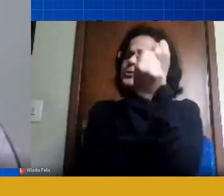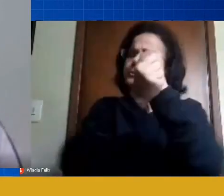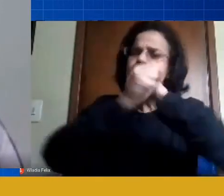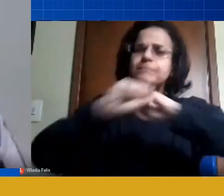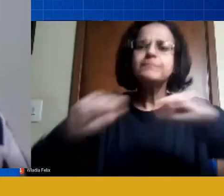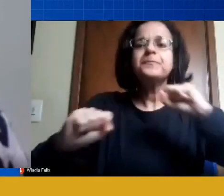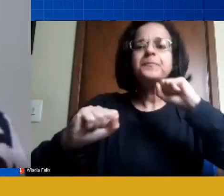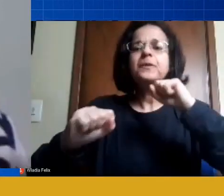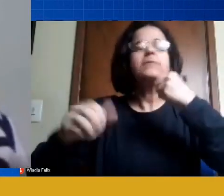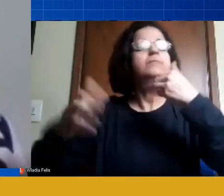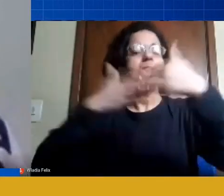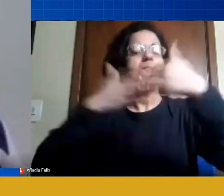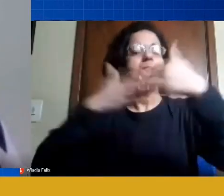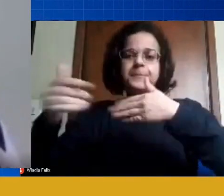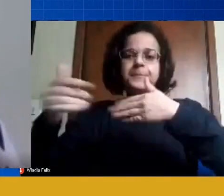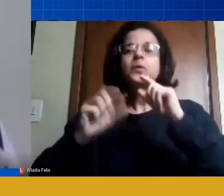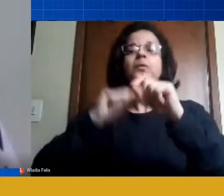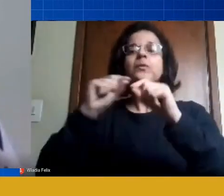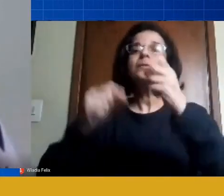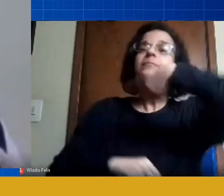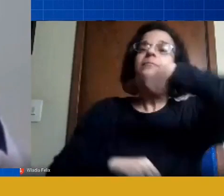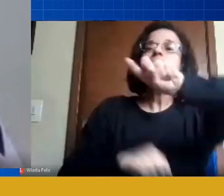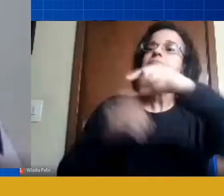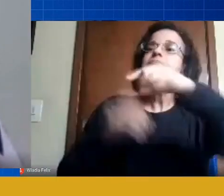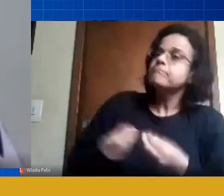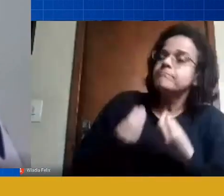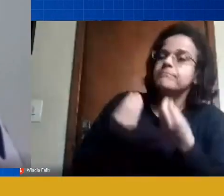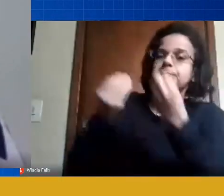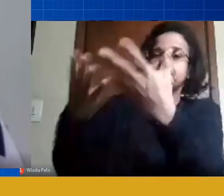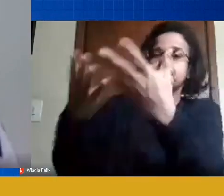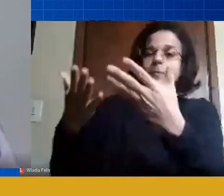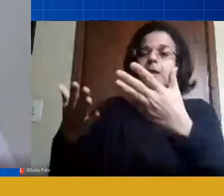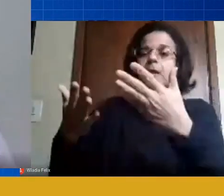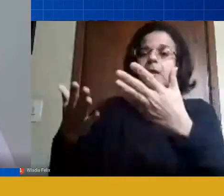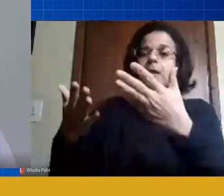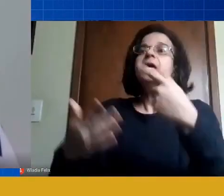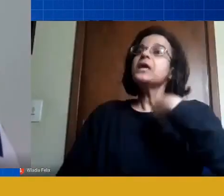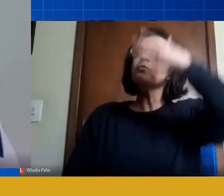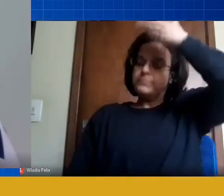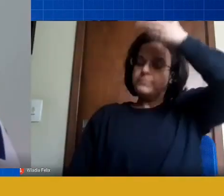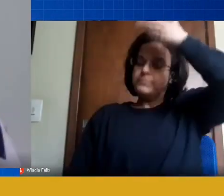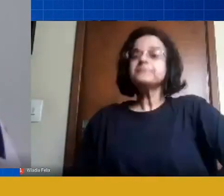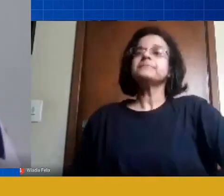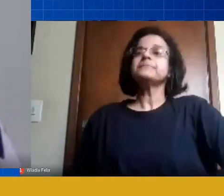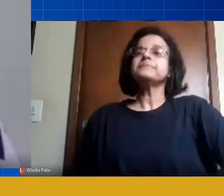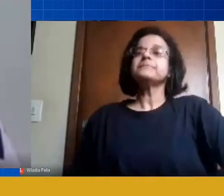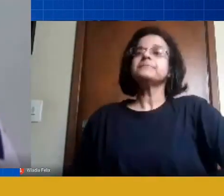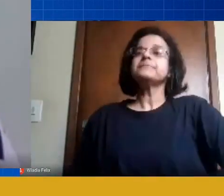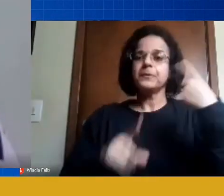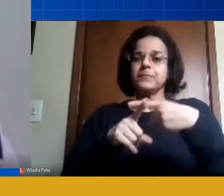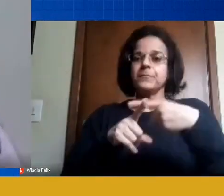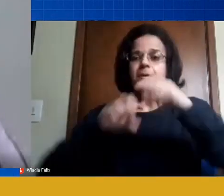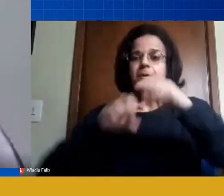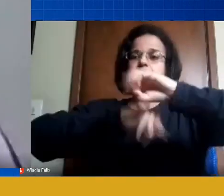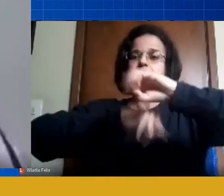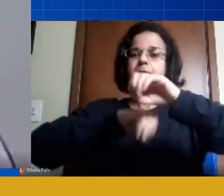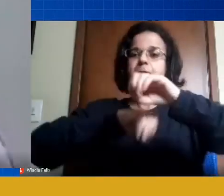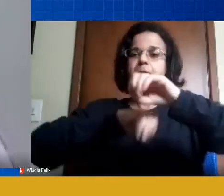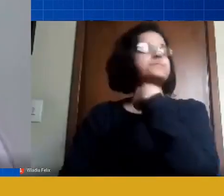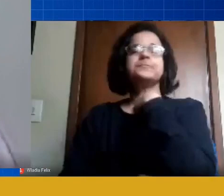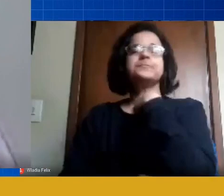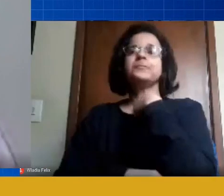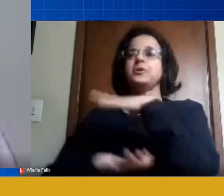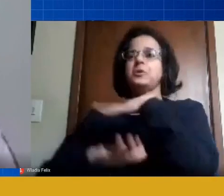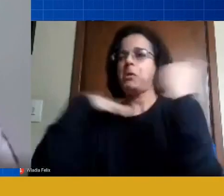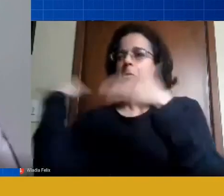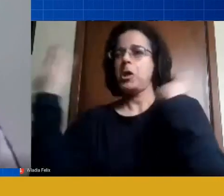independente do que a gente está propondo nesse momento é falar estou aqui estou marcando território porque a educação ela não pode morrer o resto